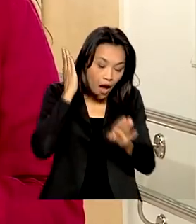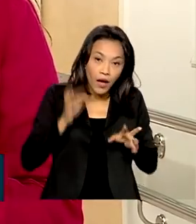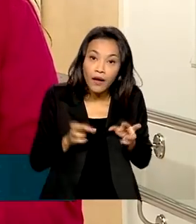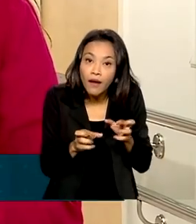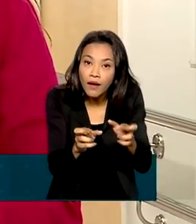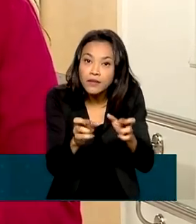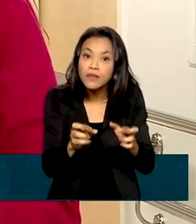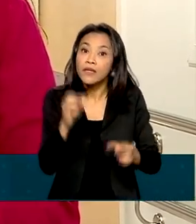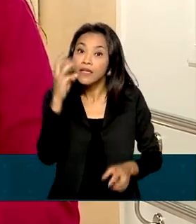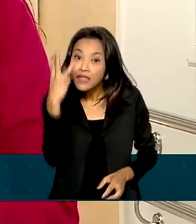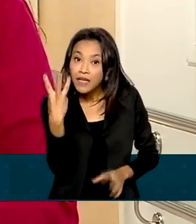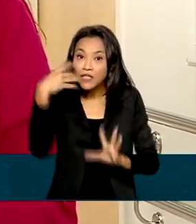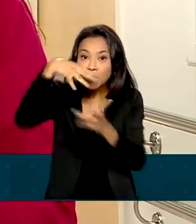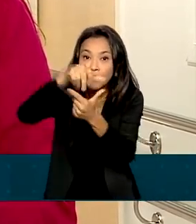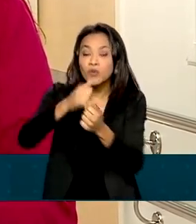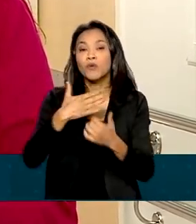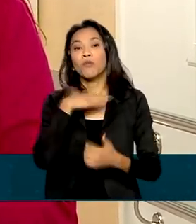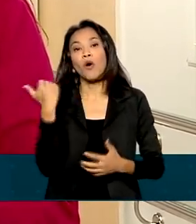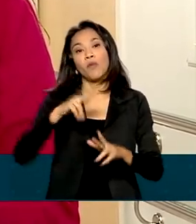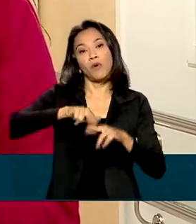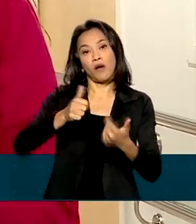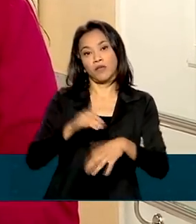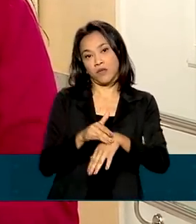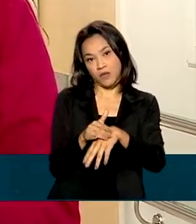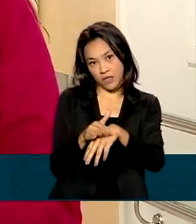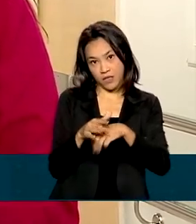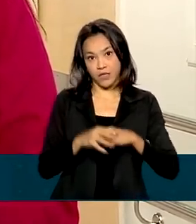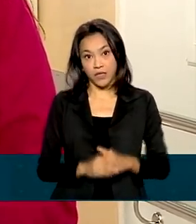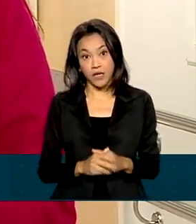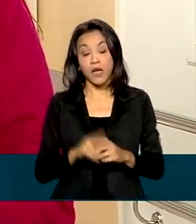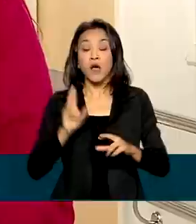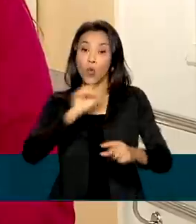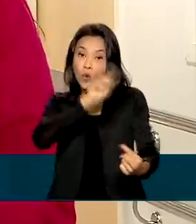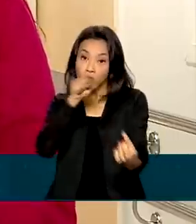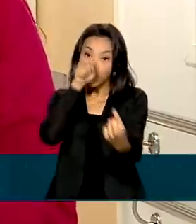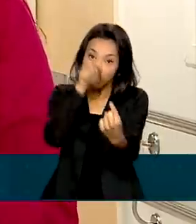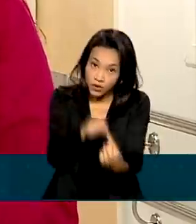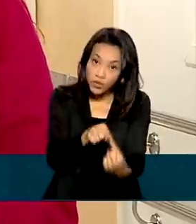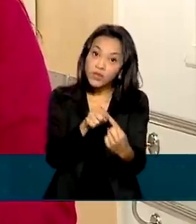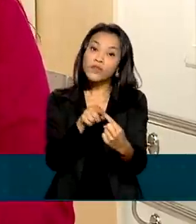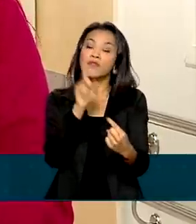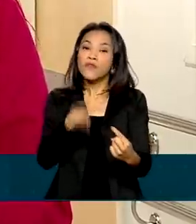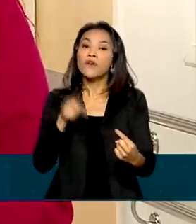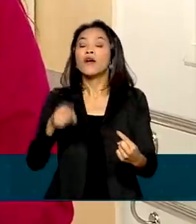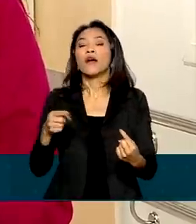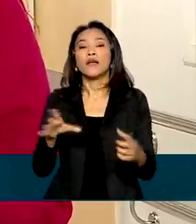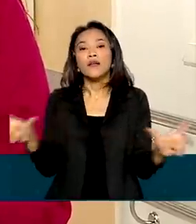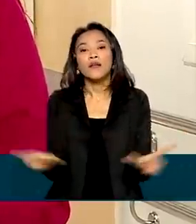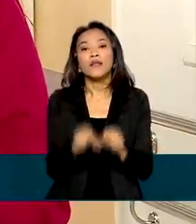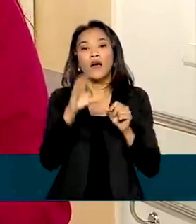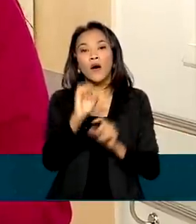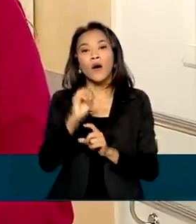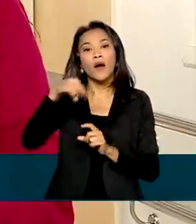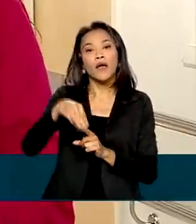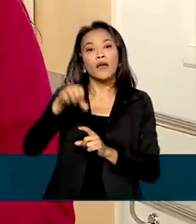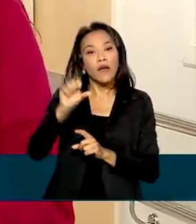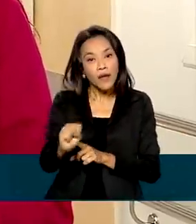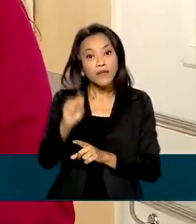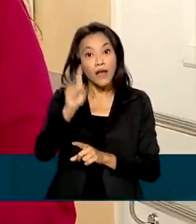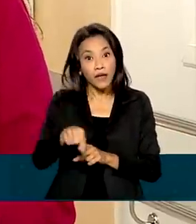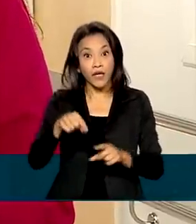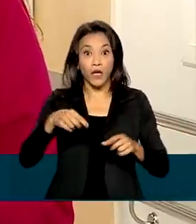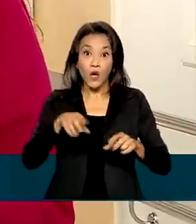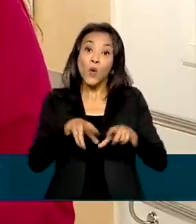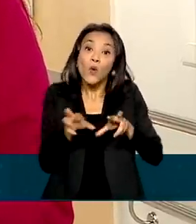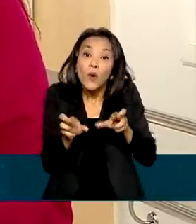uma delas perde a vida por causa da doença. Por isso, a meta da Organização Mundial da Saúde é tornar o câncer infantil